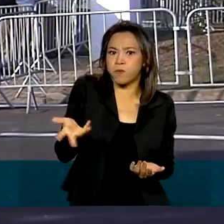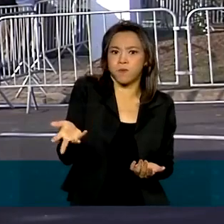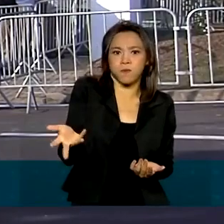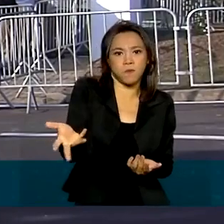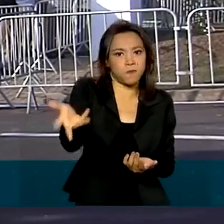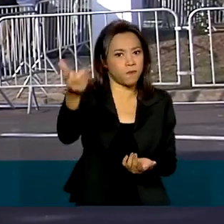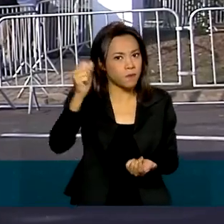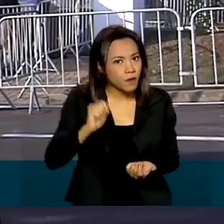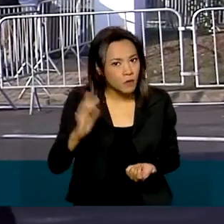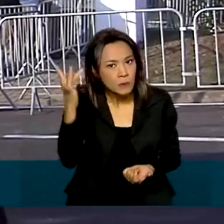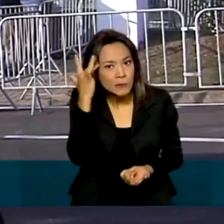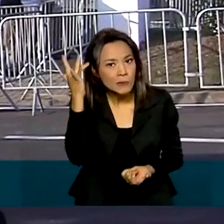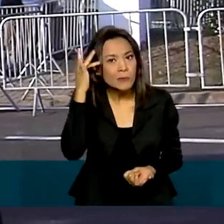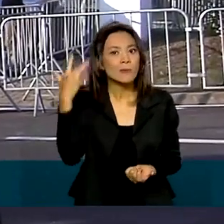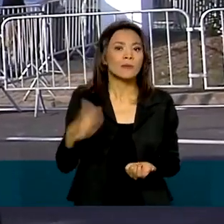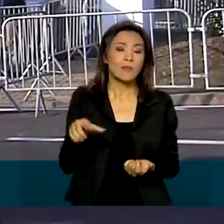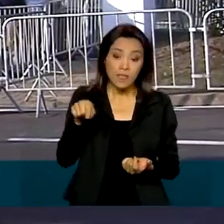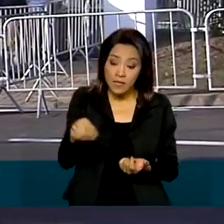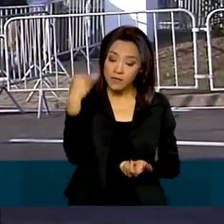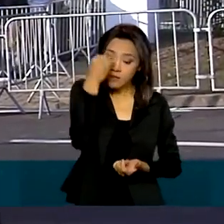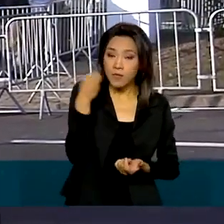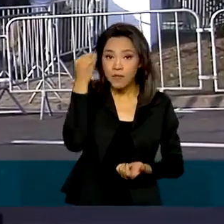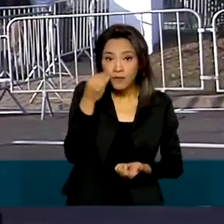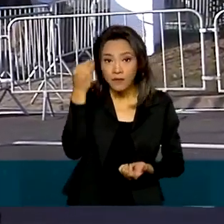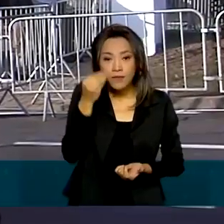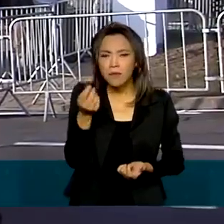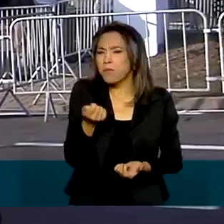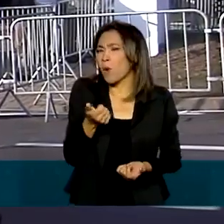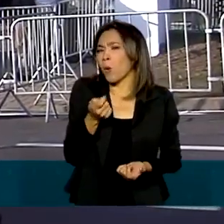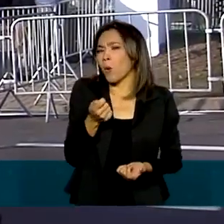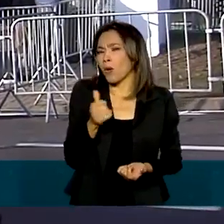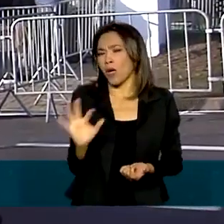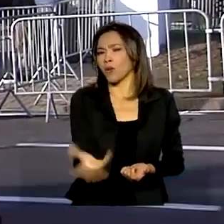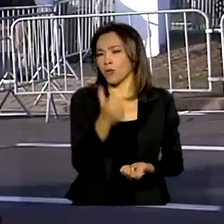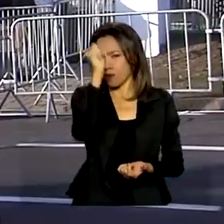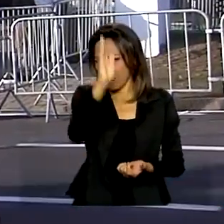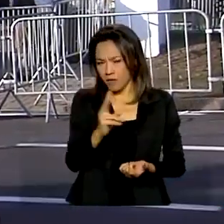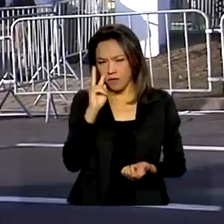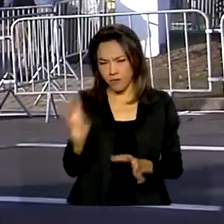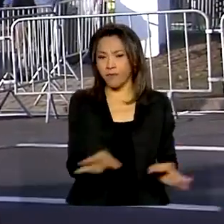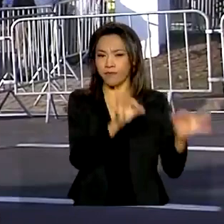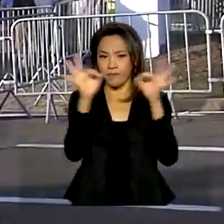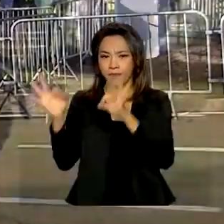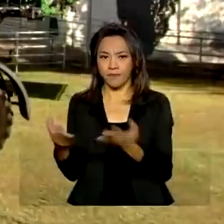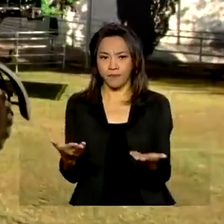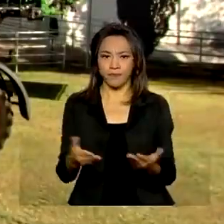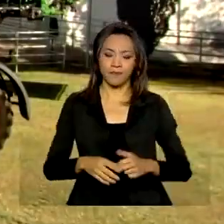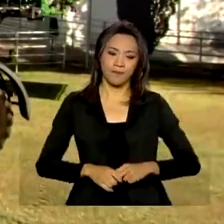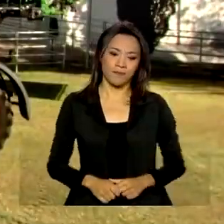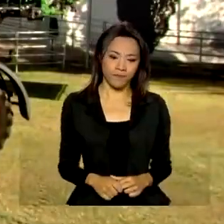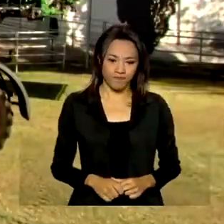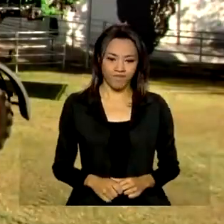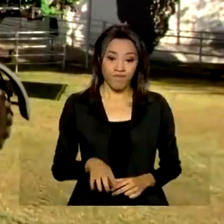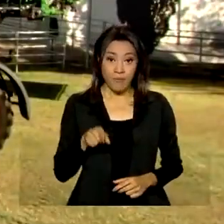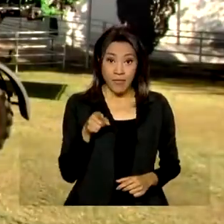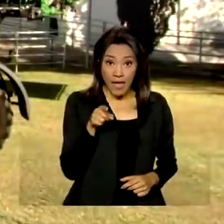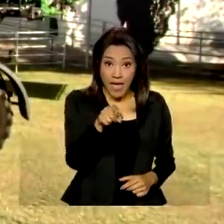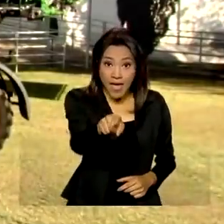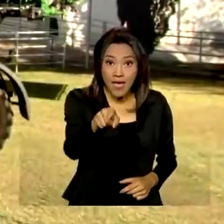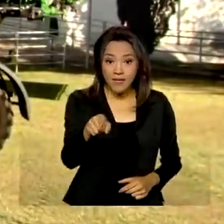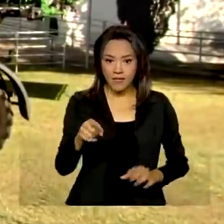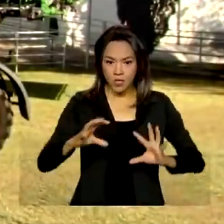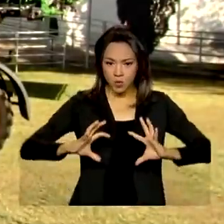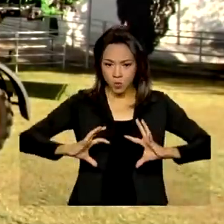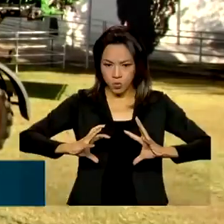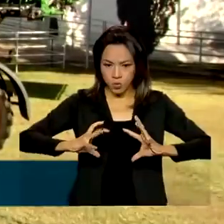experiência é uma das poucas experiências no país. Vamos ver na reportagem. Esta máquina é